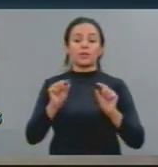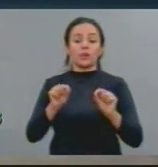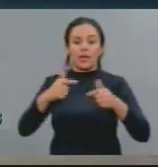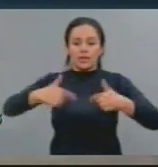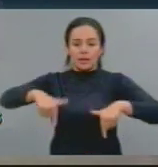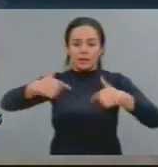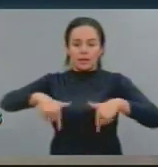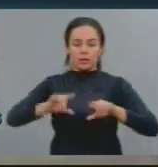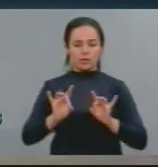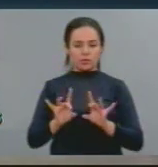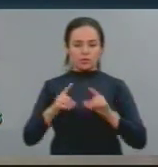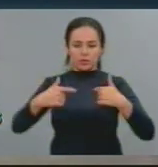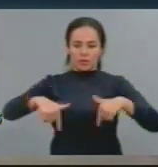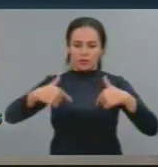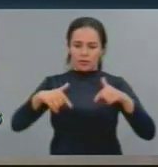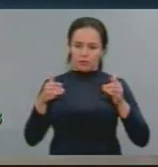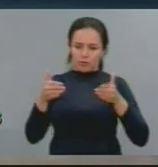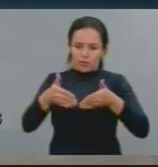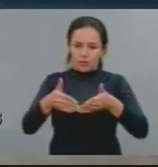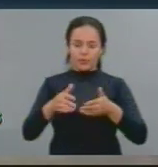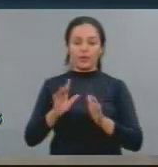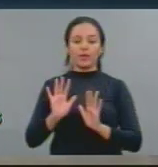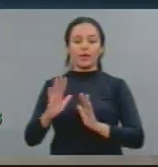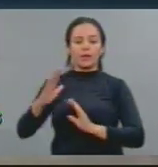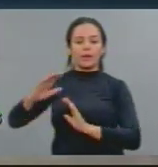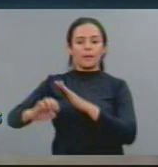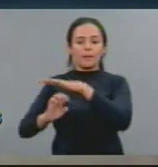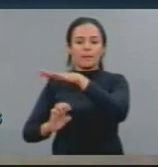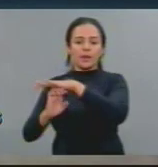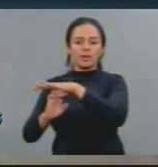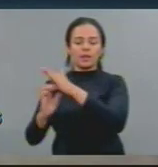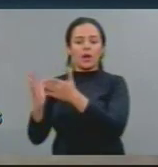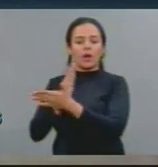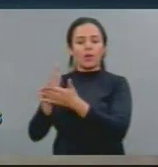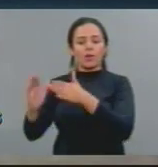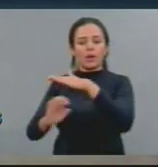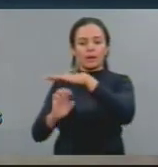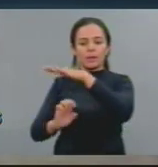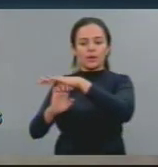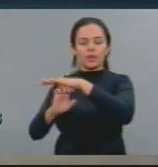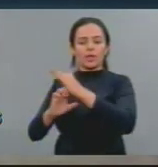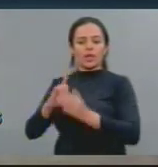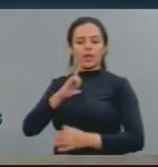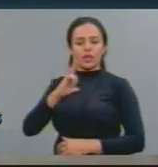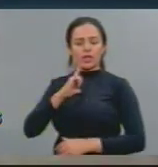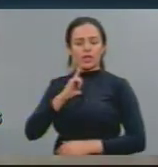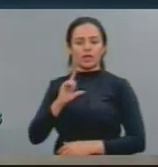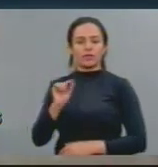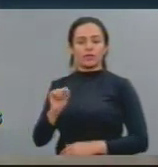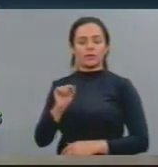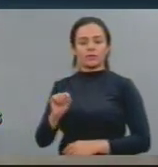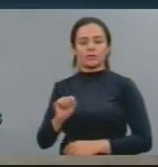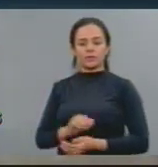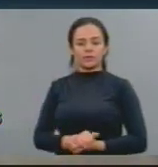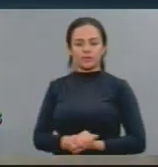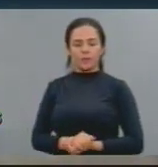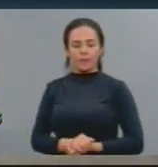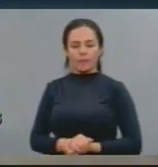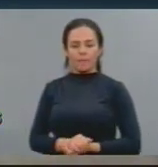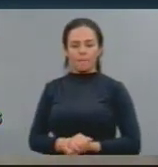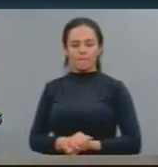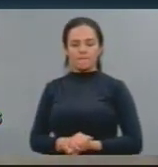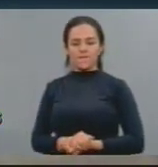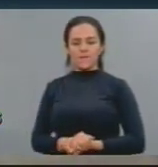trabalho. Muitas empresas, muitas empresas, ali, ousam desbravar, produzindo,